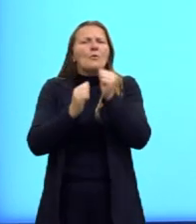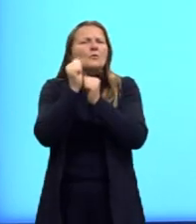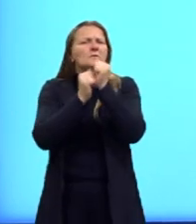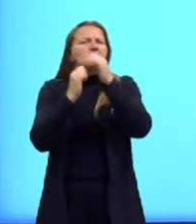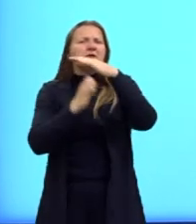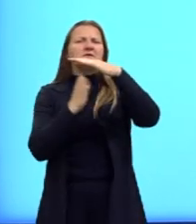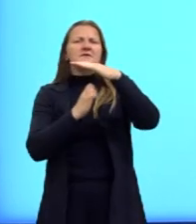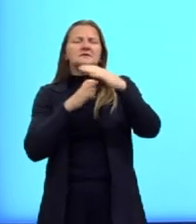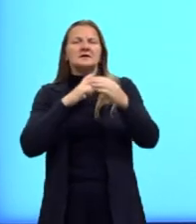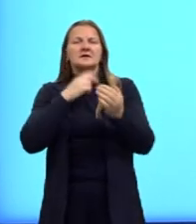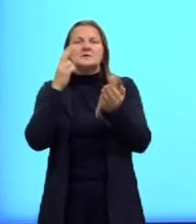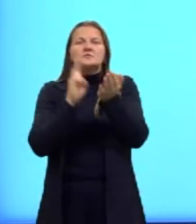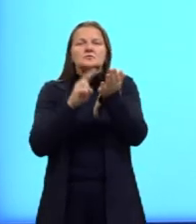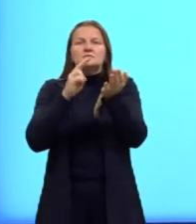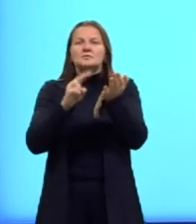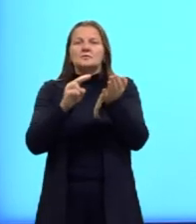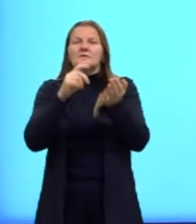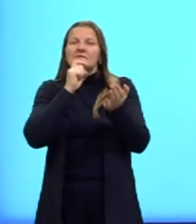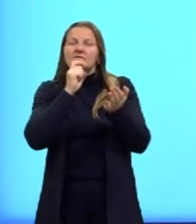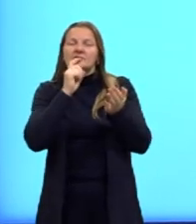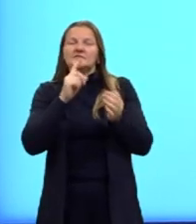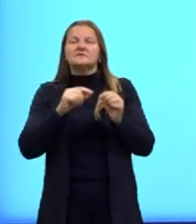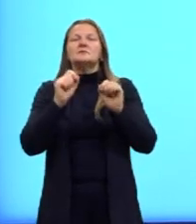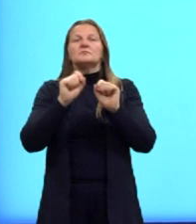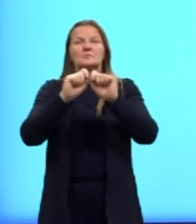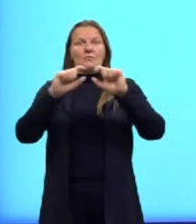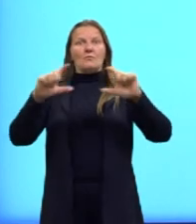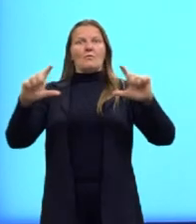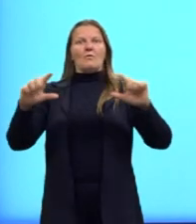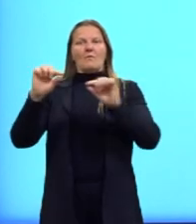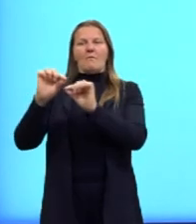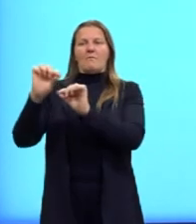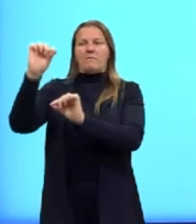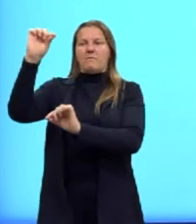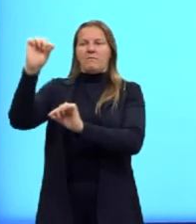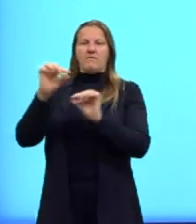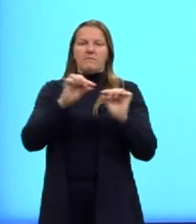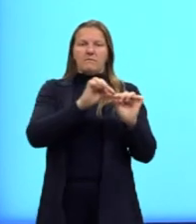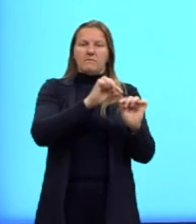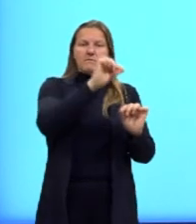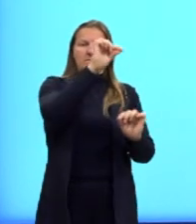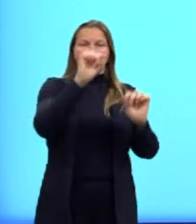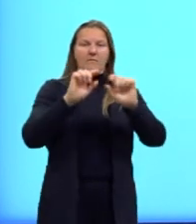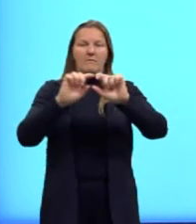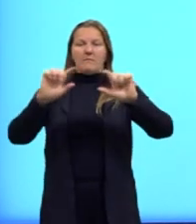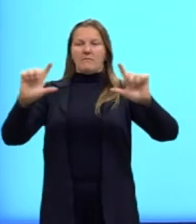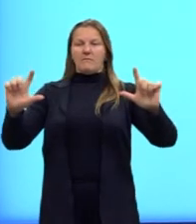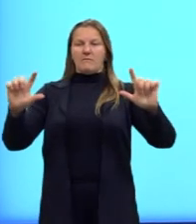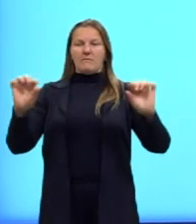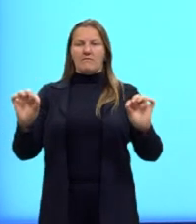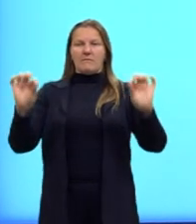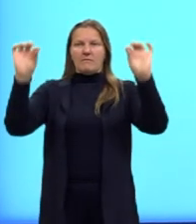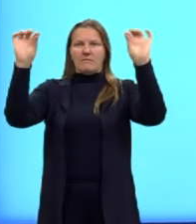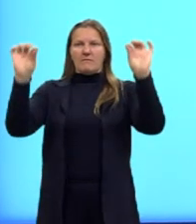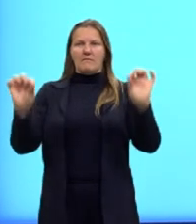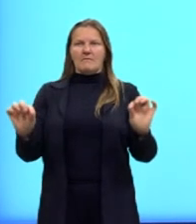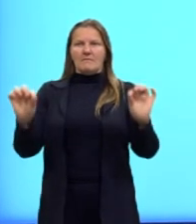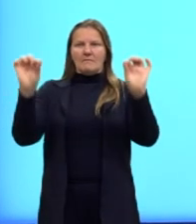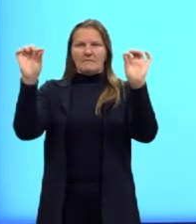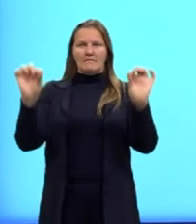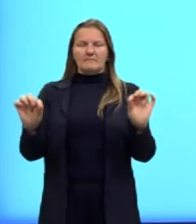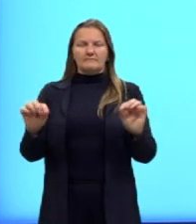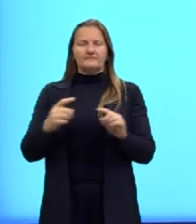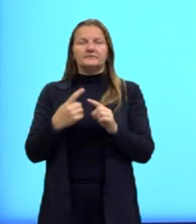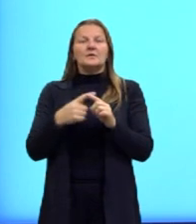alterar apenas a largura dos seus painéis solares. O número mínimo em metro que a empresa deve